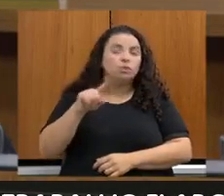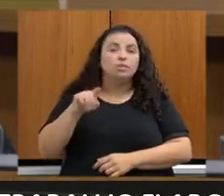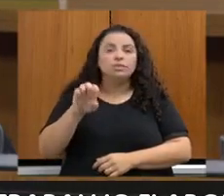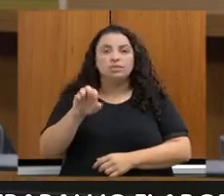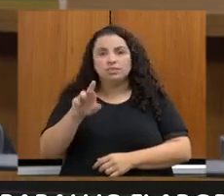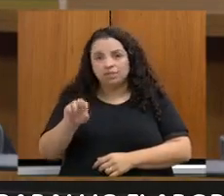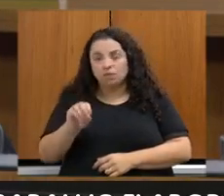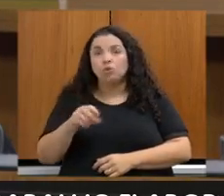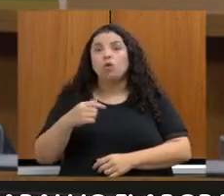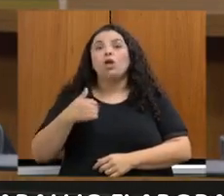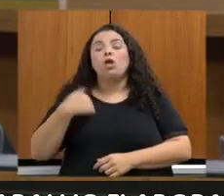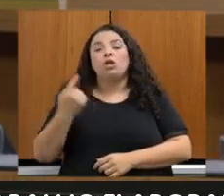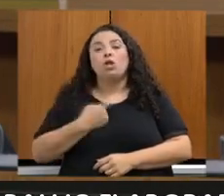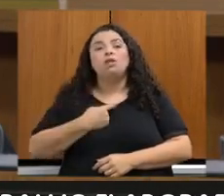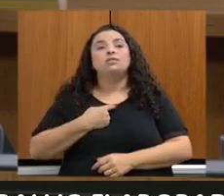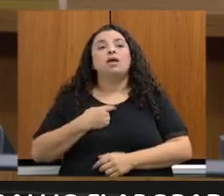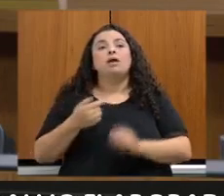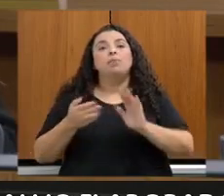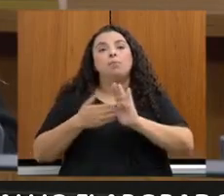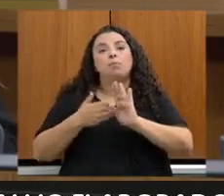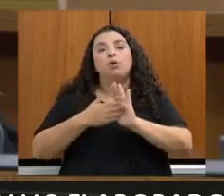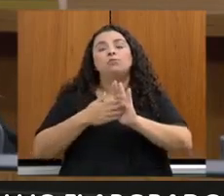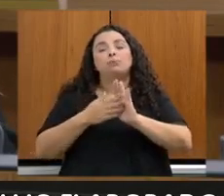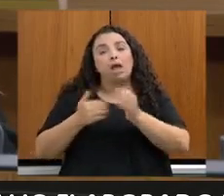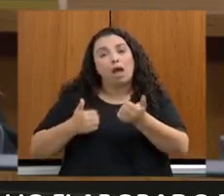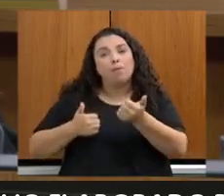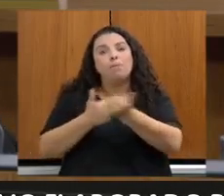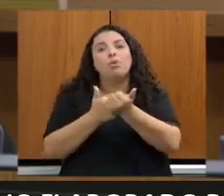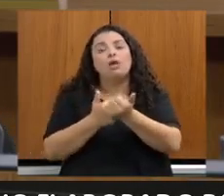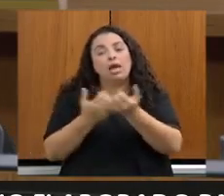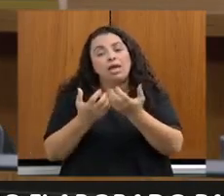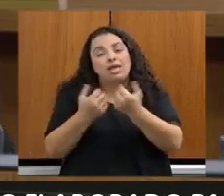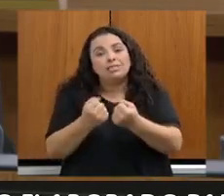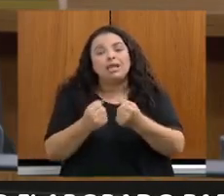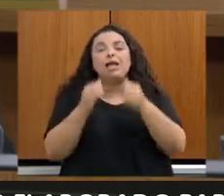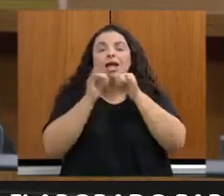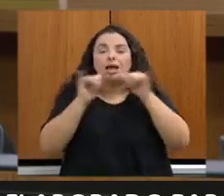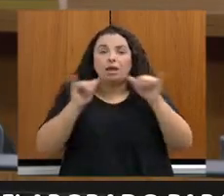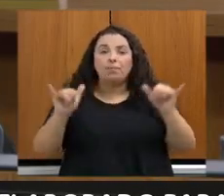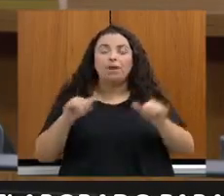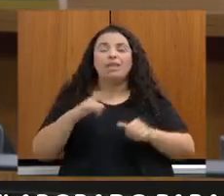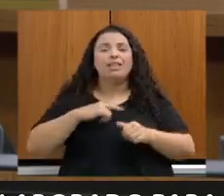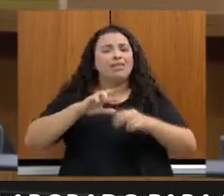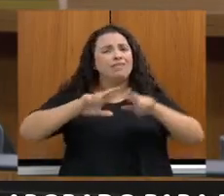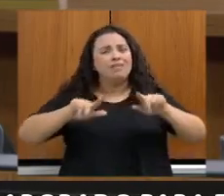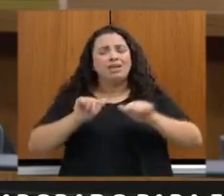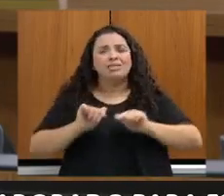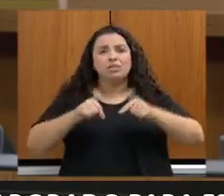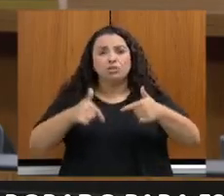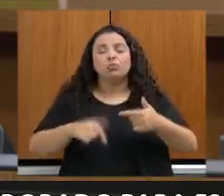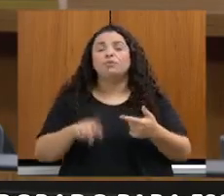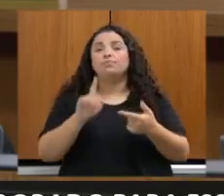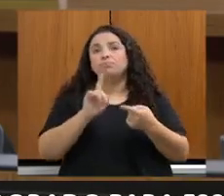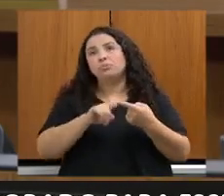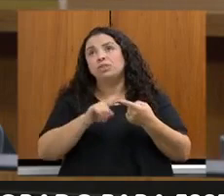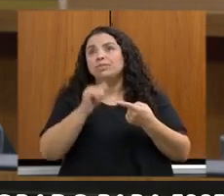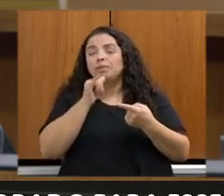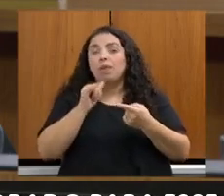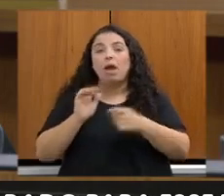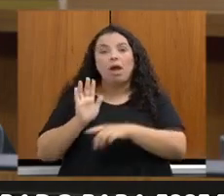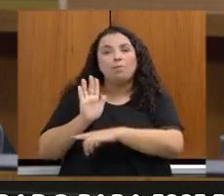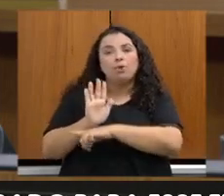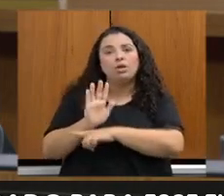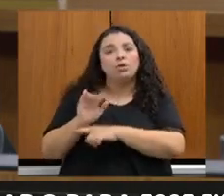jus a essa mitigação e apoio à campanha. Dentre muitas ações, estamos apoiando o Instituto Estadual de Florestas,